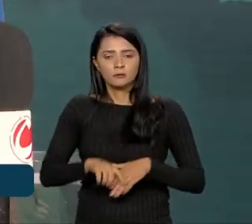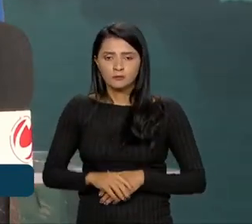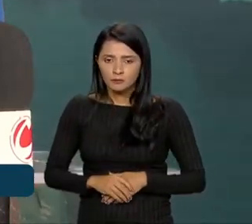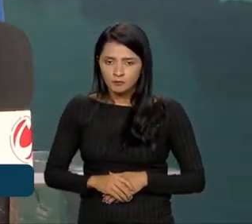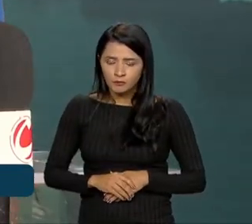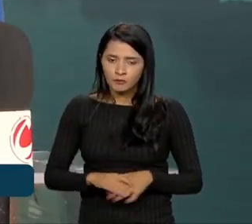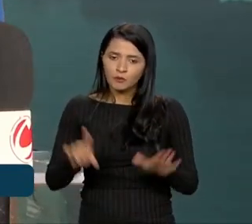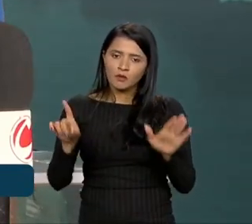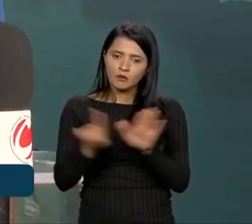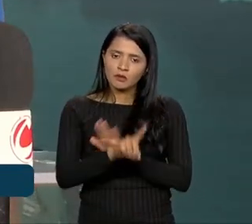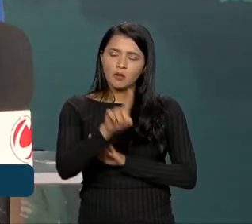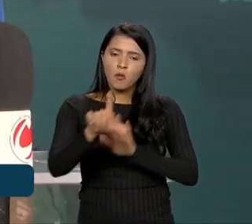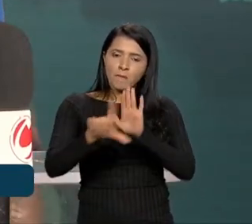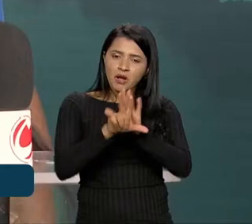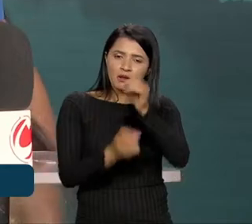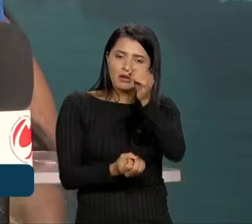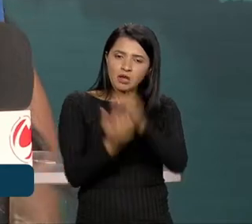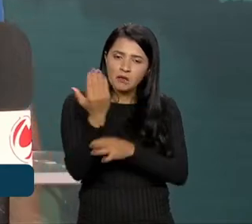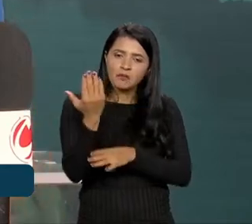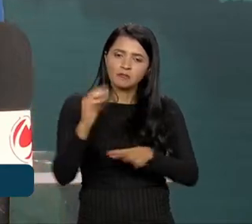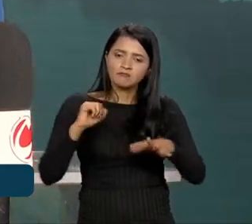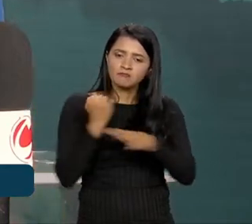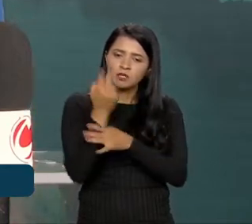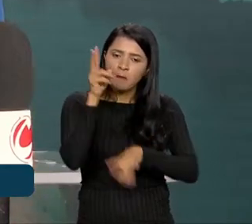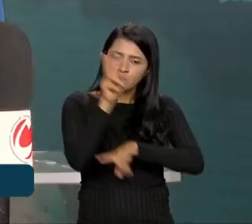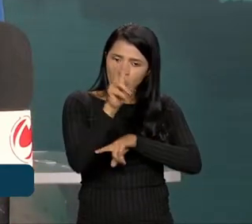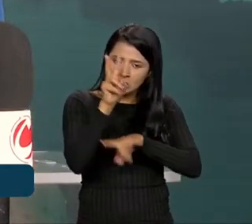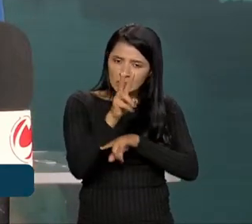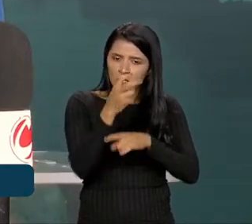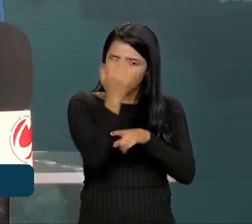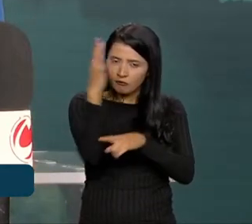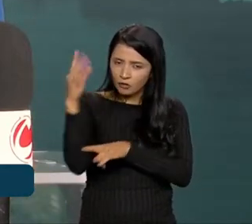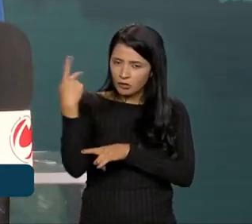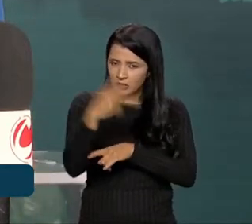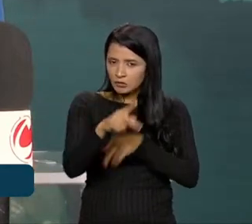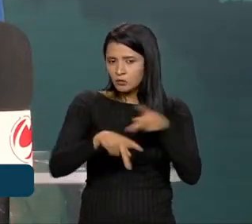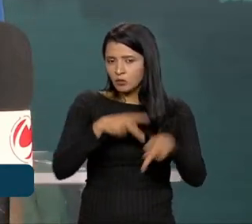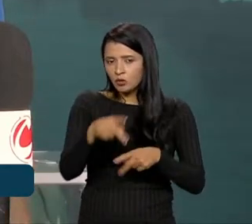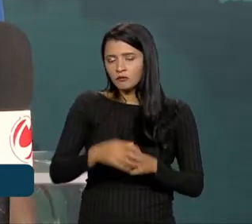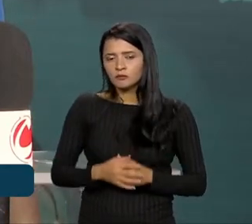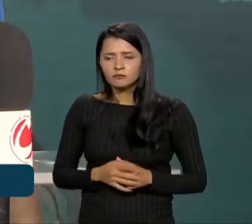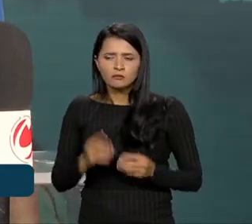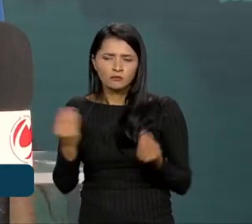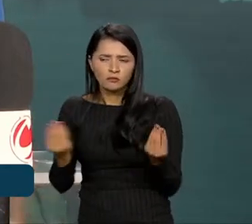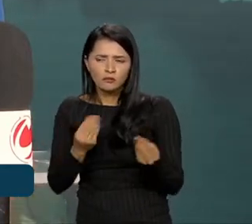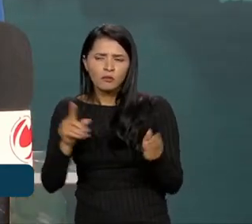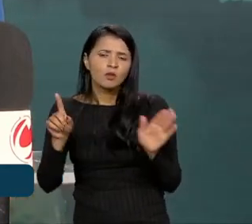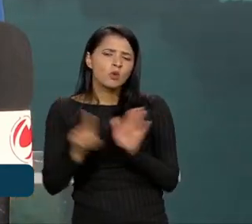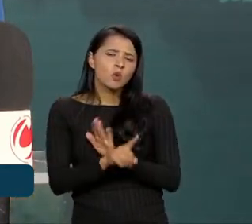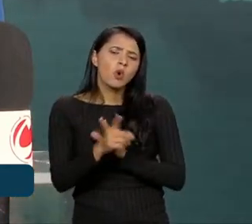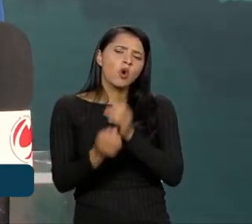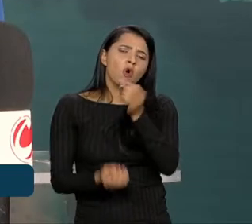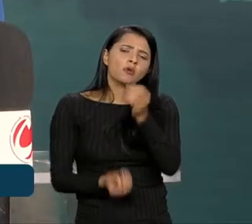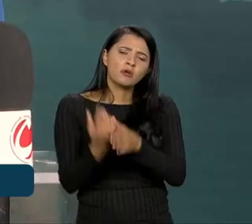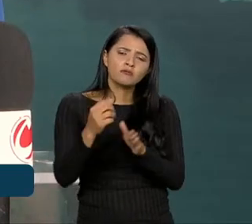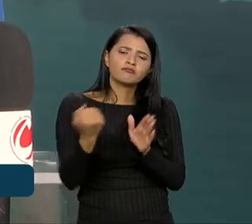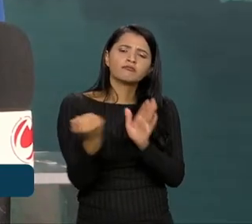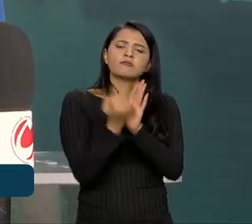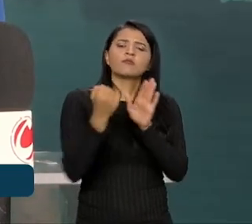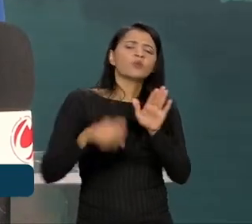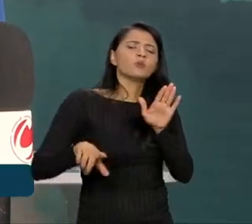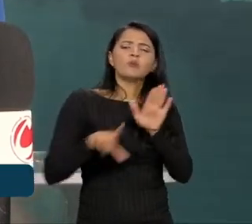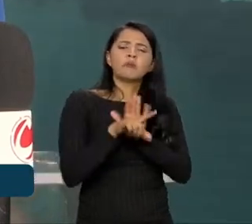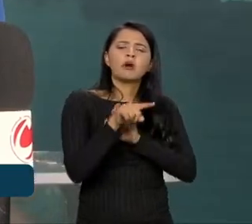barrar o marco temporal para garantir a proteção da florete dos povos indígenas? Como é que é? A importância de barrar o marco temporal?